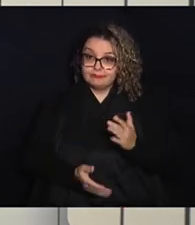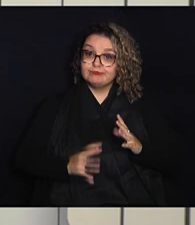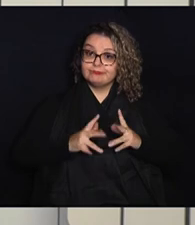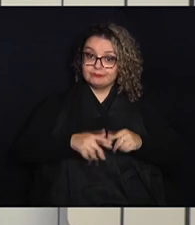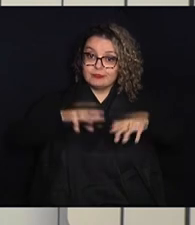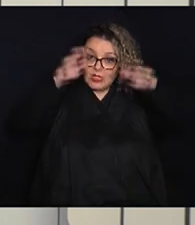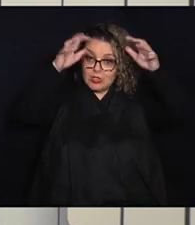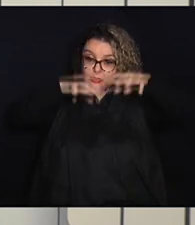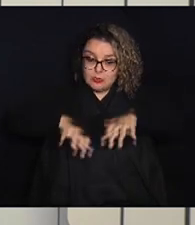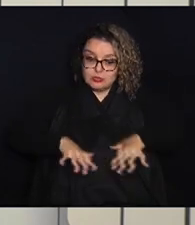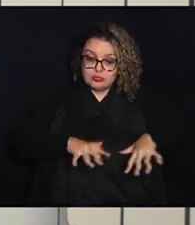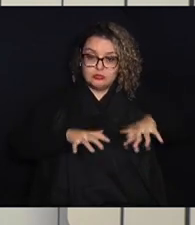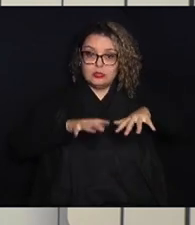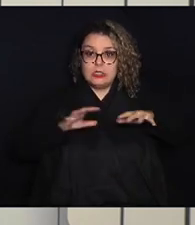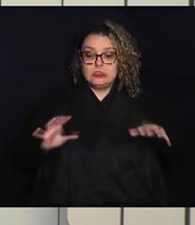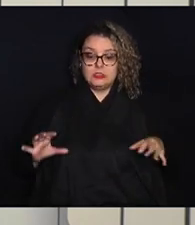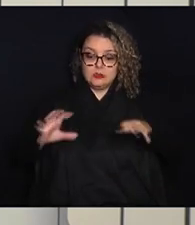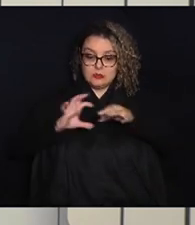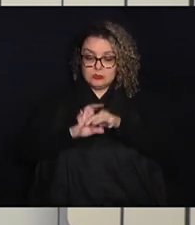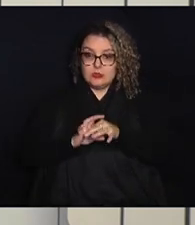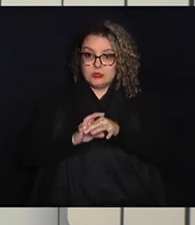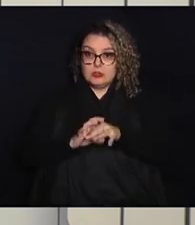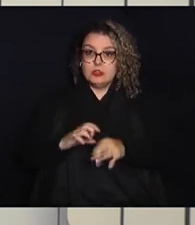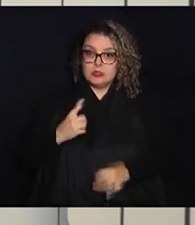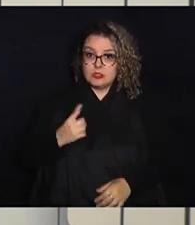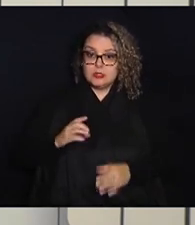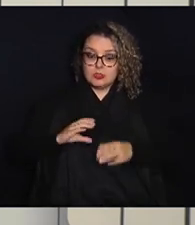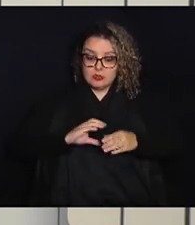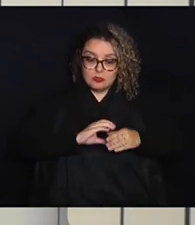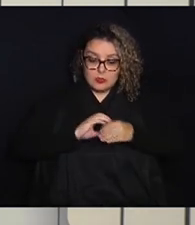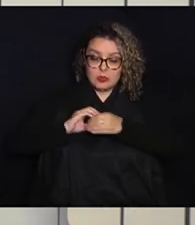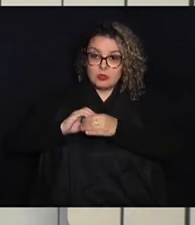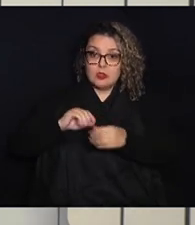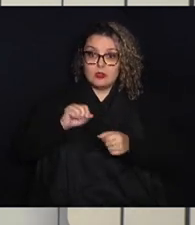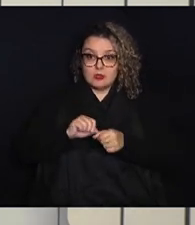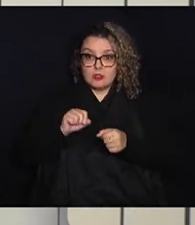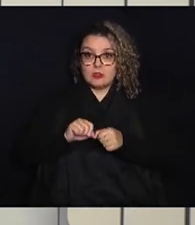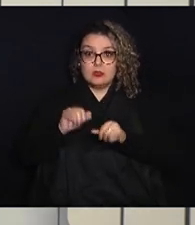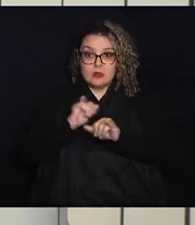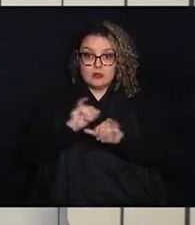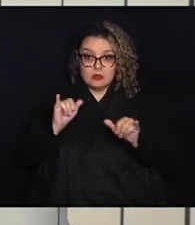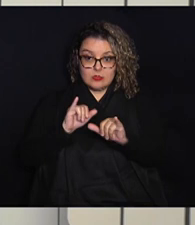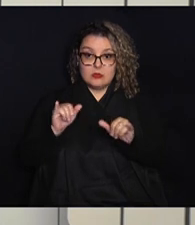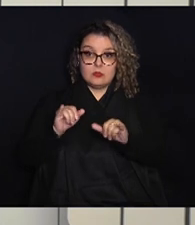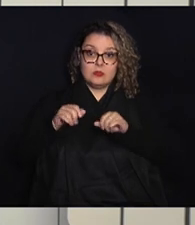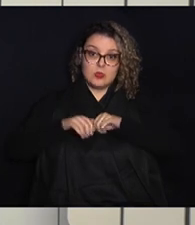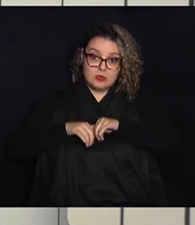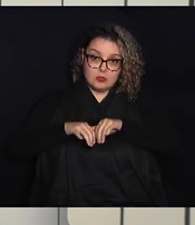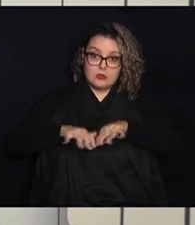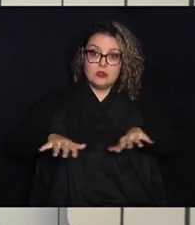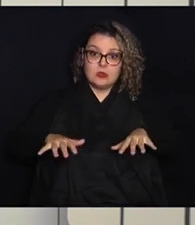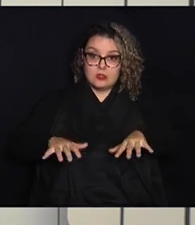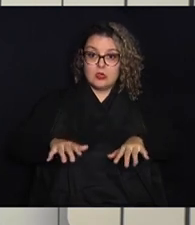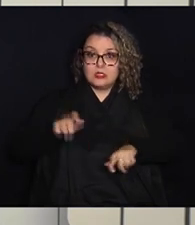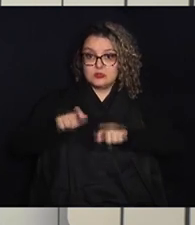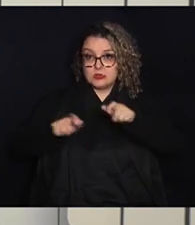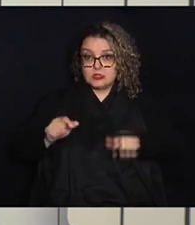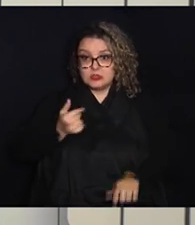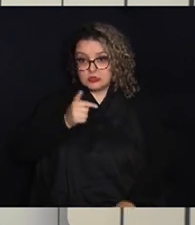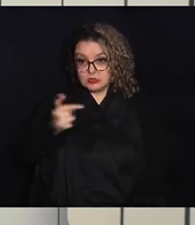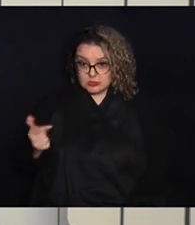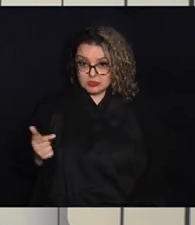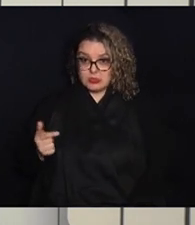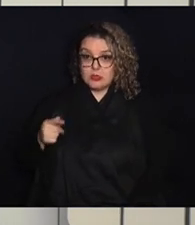enchente se uniram em uma cooperativa e realizaram a campanha para abastecer os desabrigados com